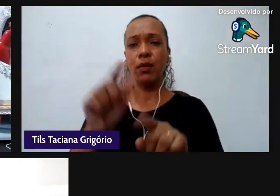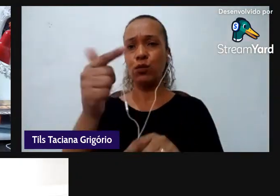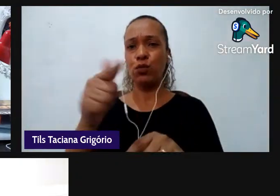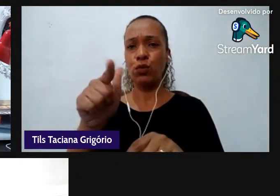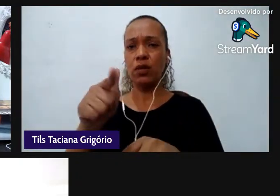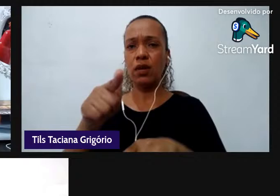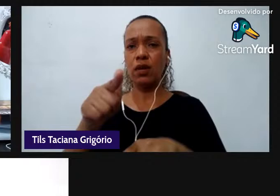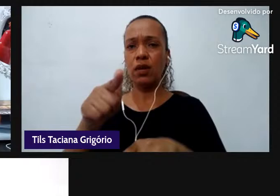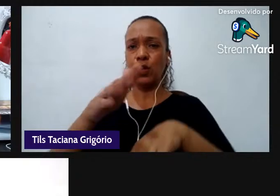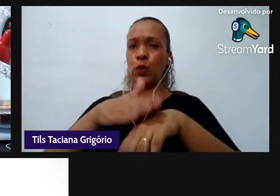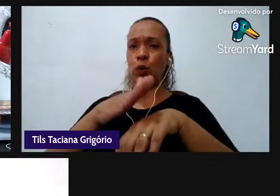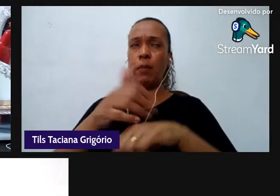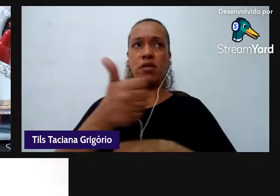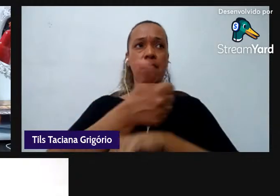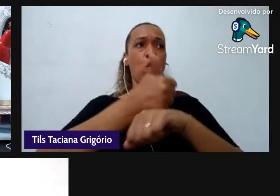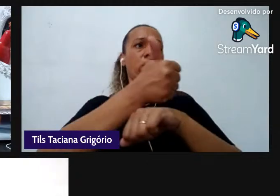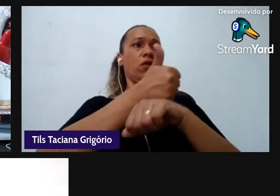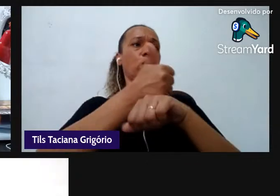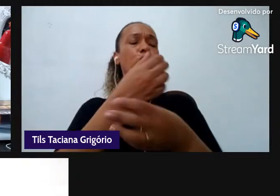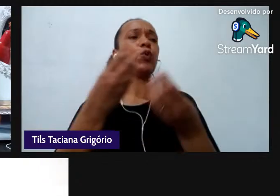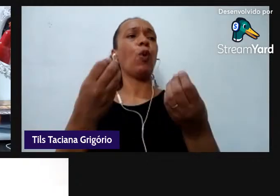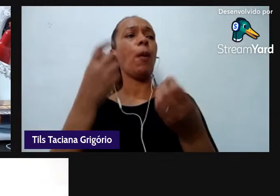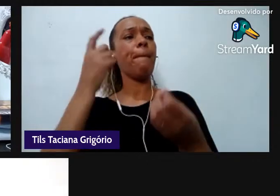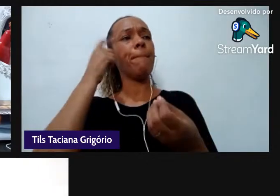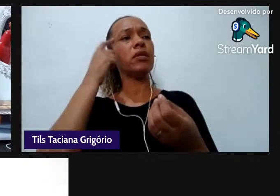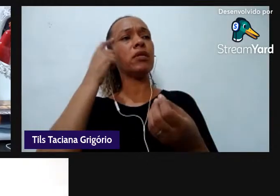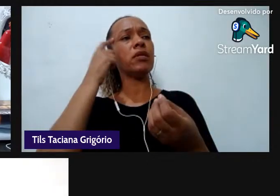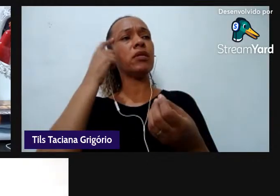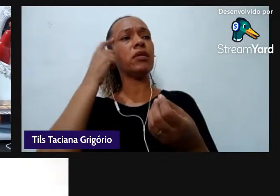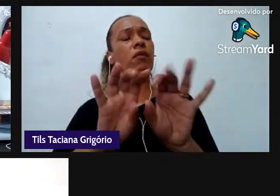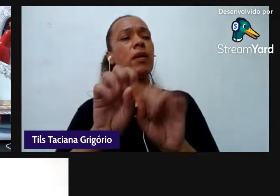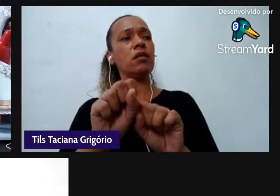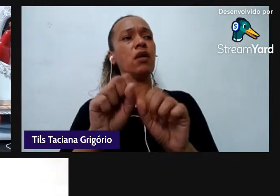então como pensar essa formação para que isso seja